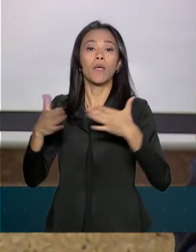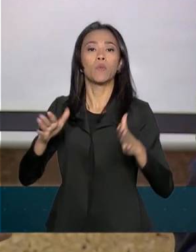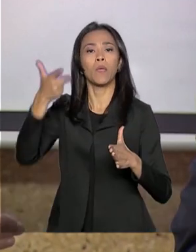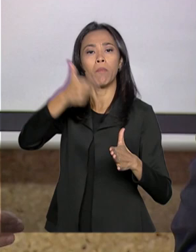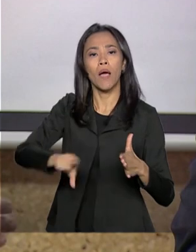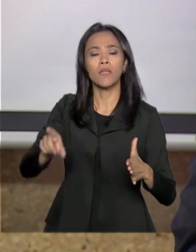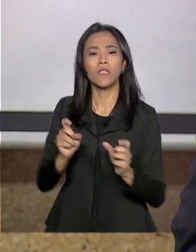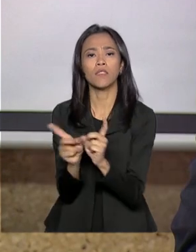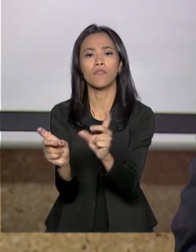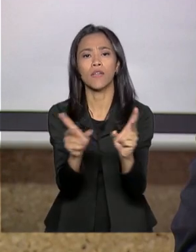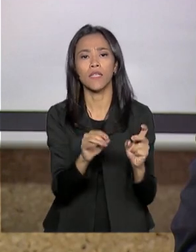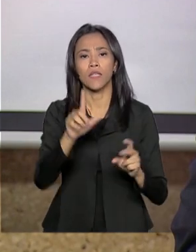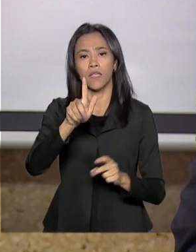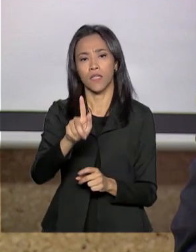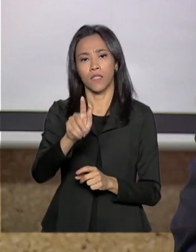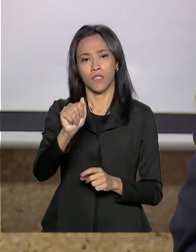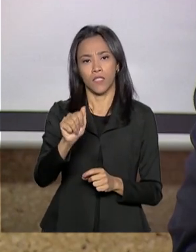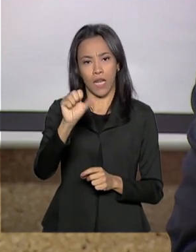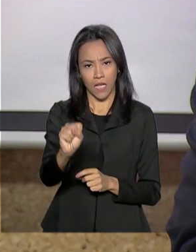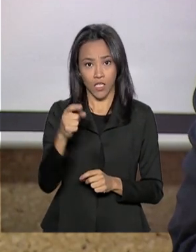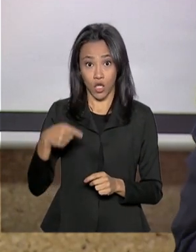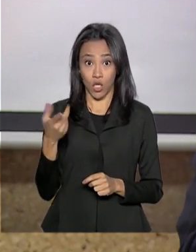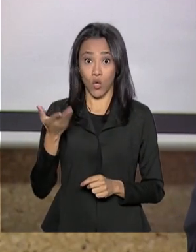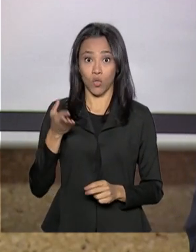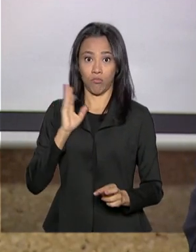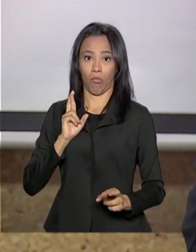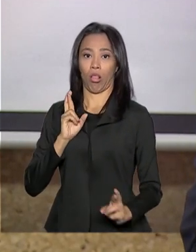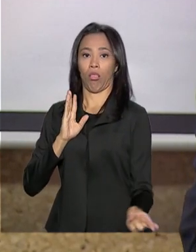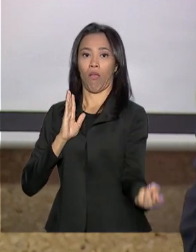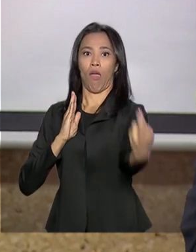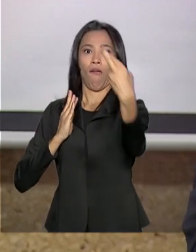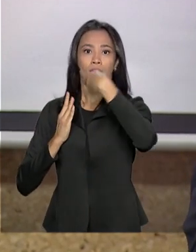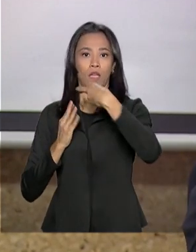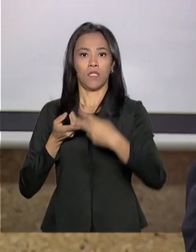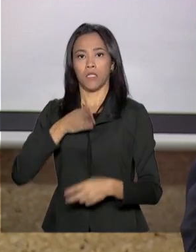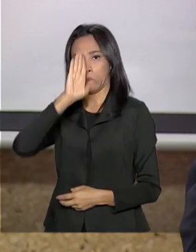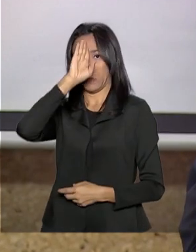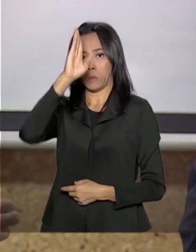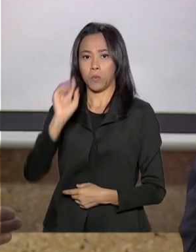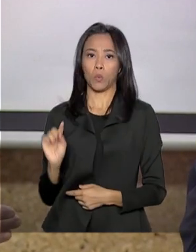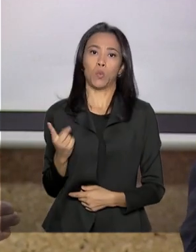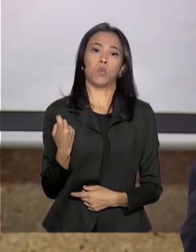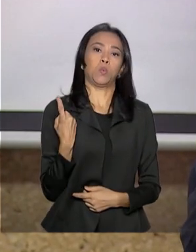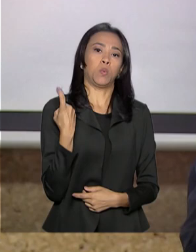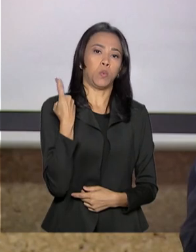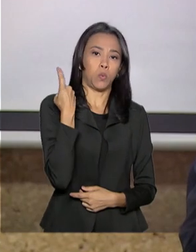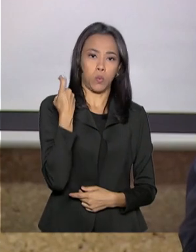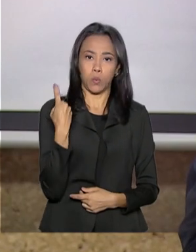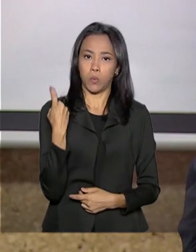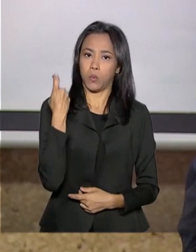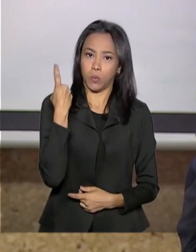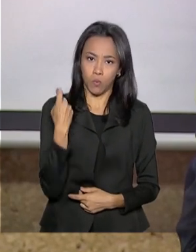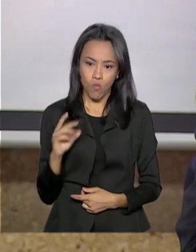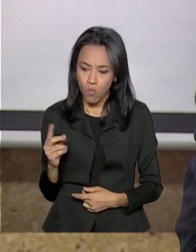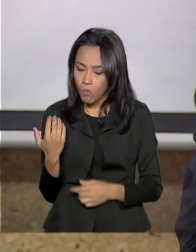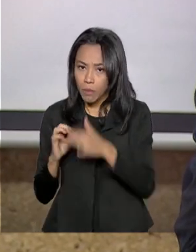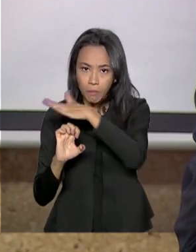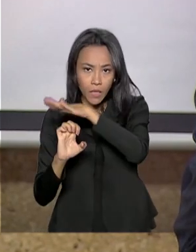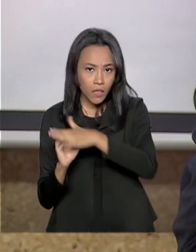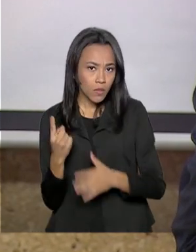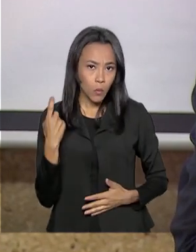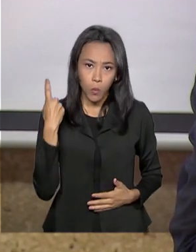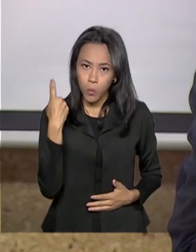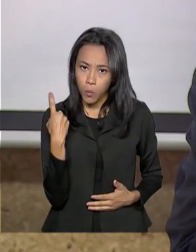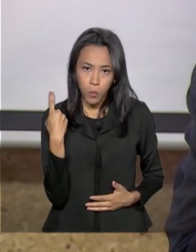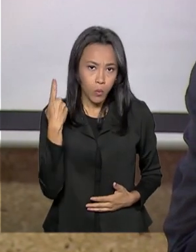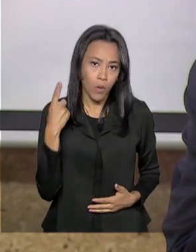que hoje está concentrado basicamente na mão de um agente, no